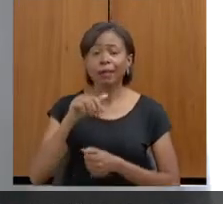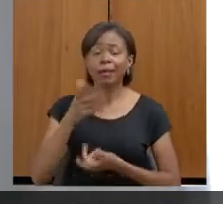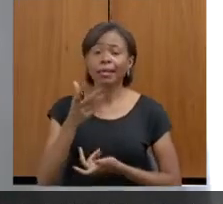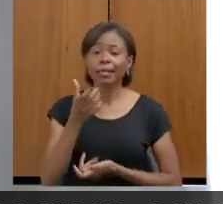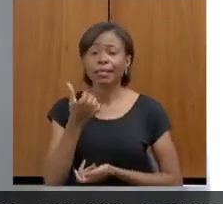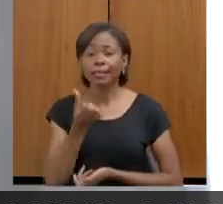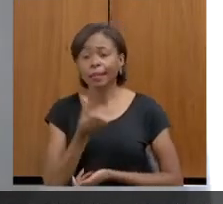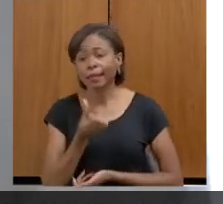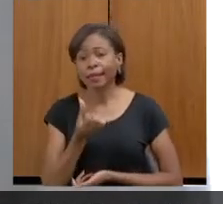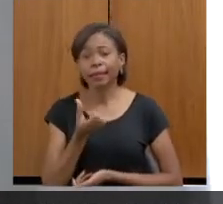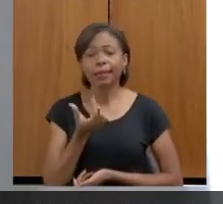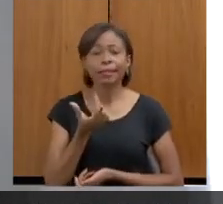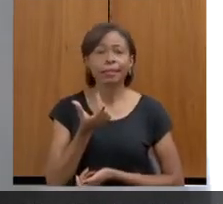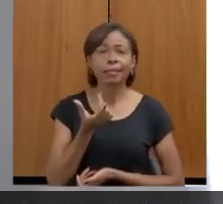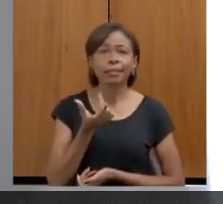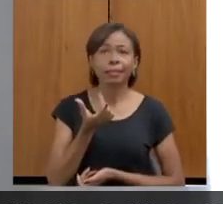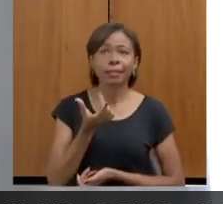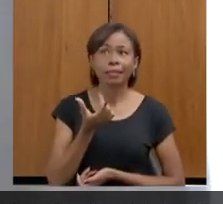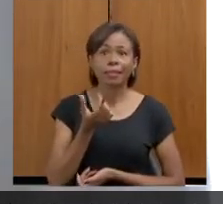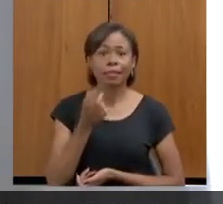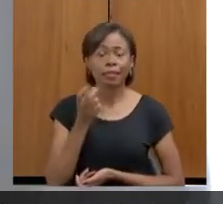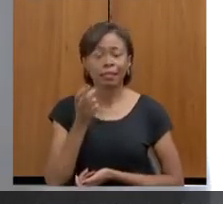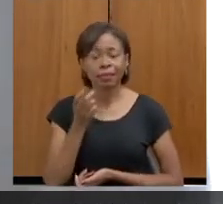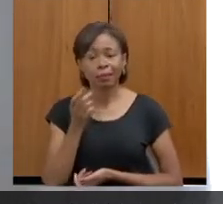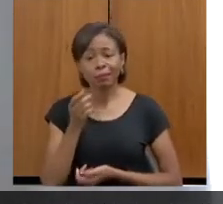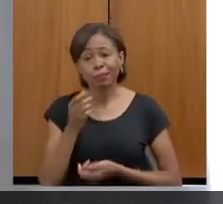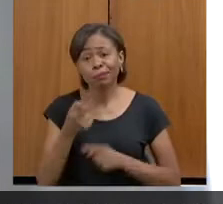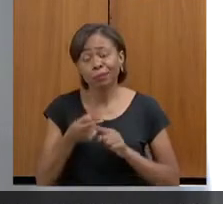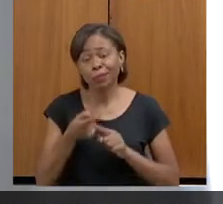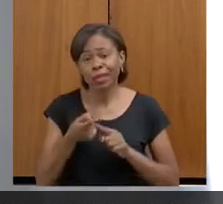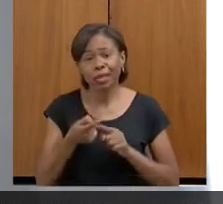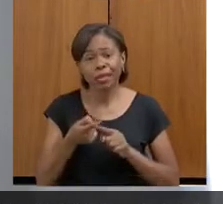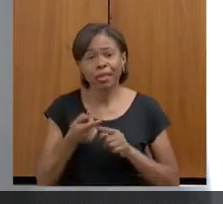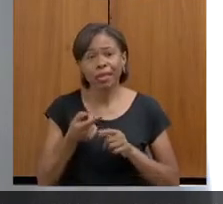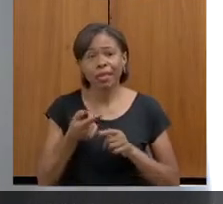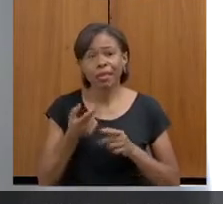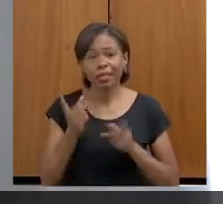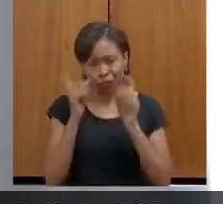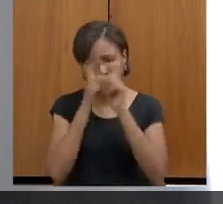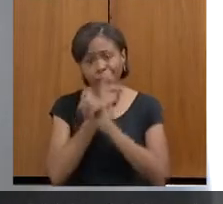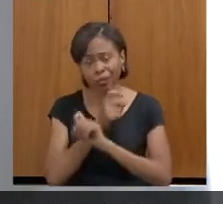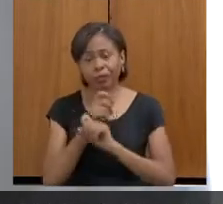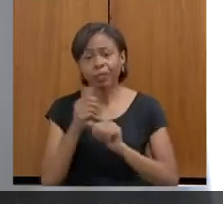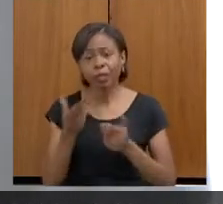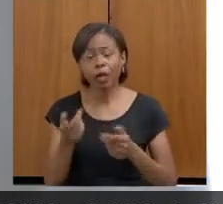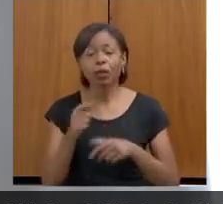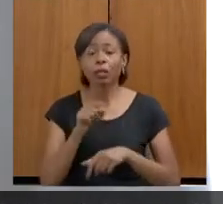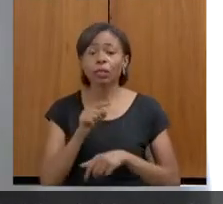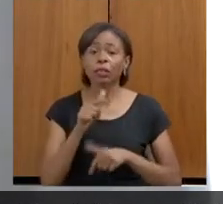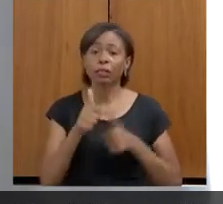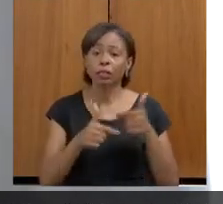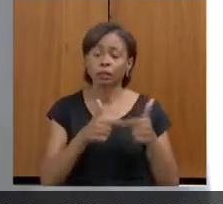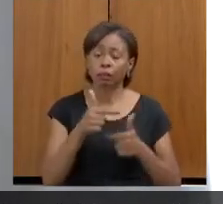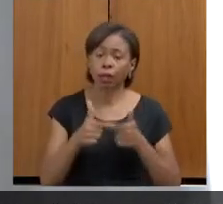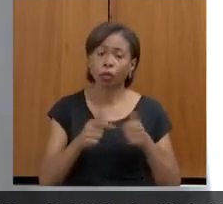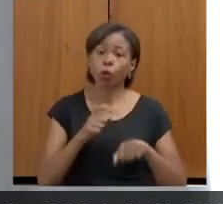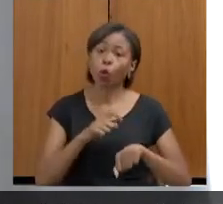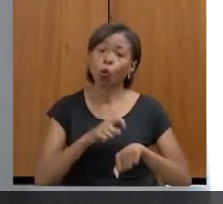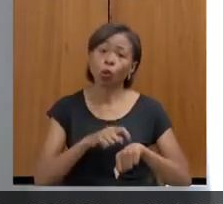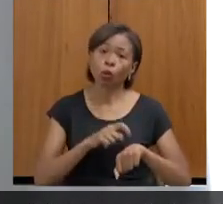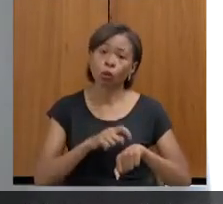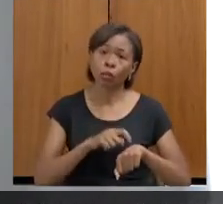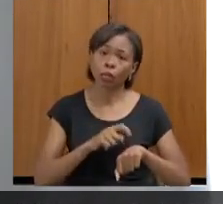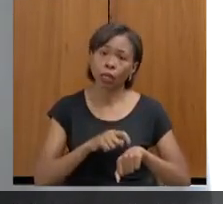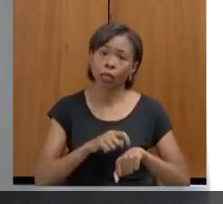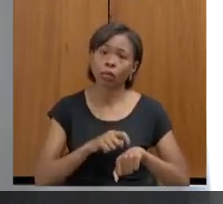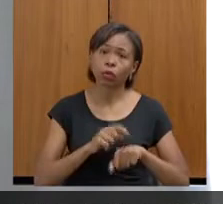durante a noite. Então, eles fazem essa participação normalmente no horário do expediente, mas tanto a Casa